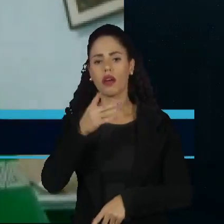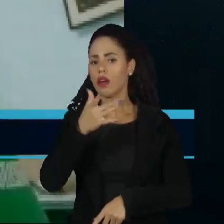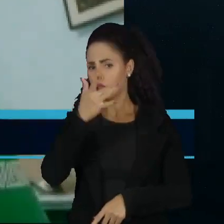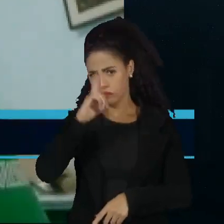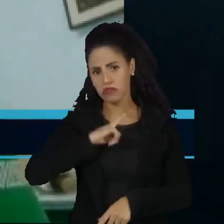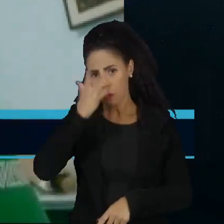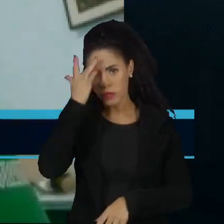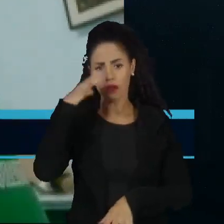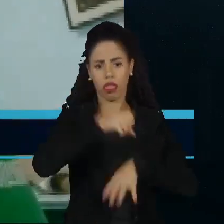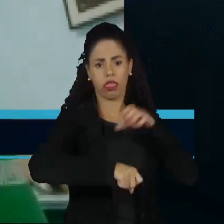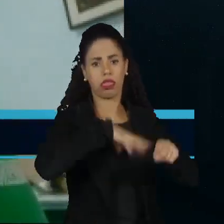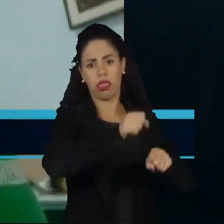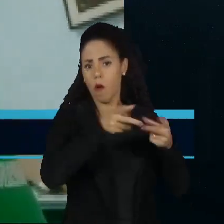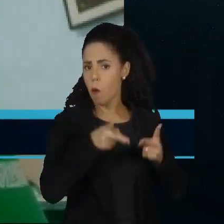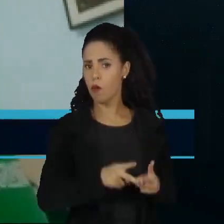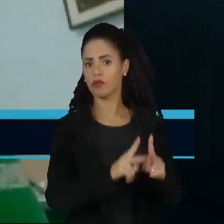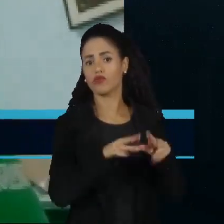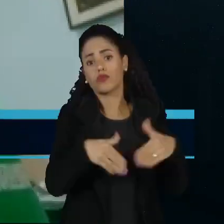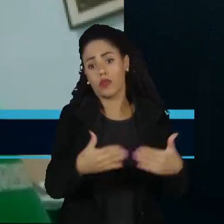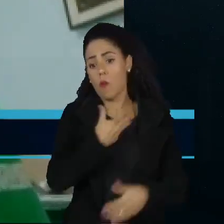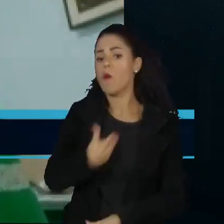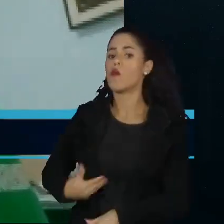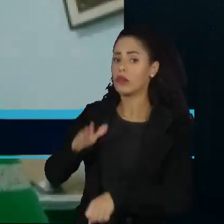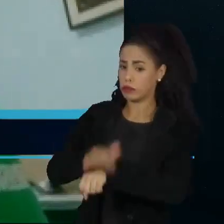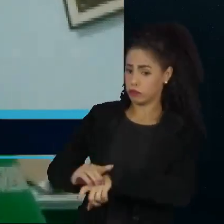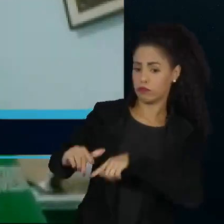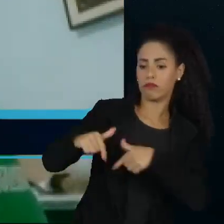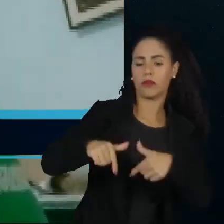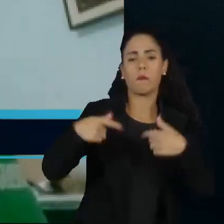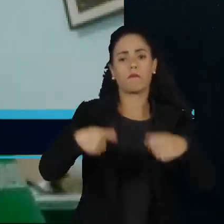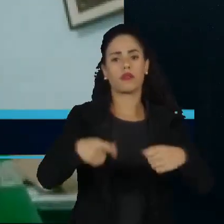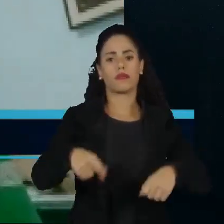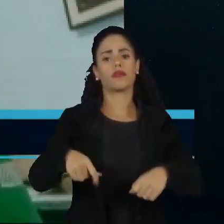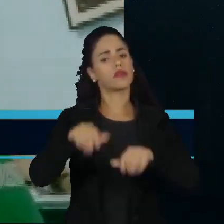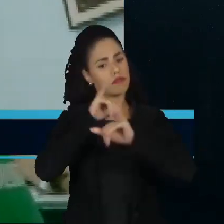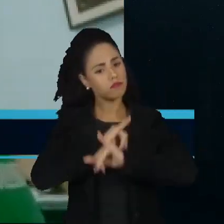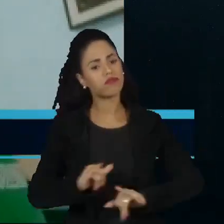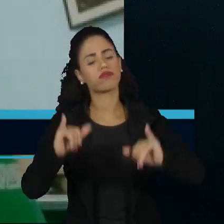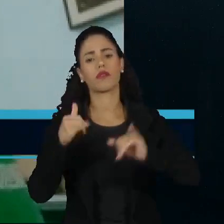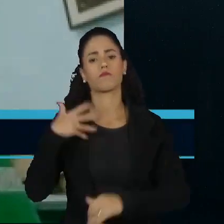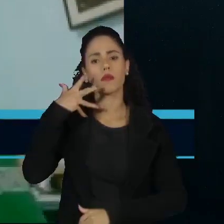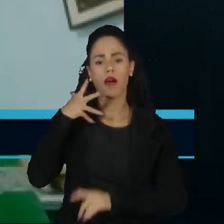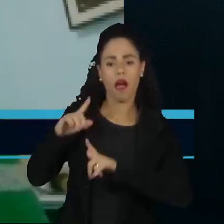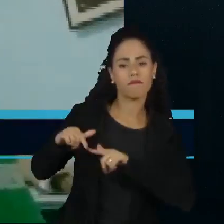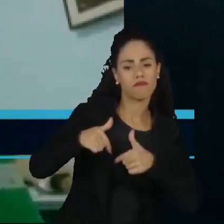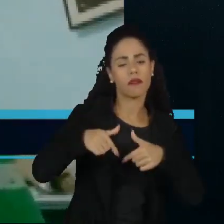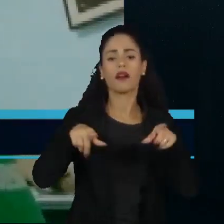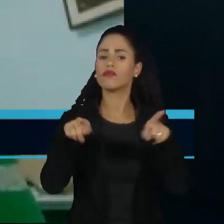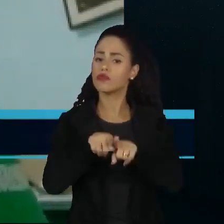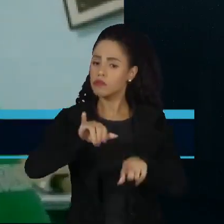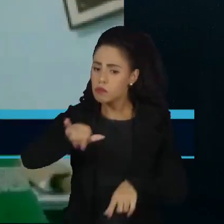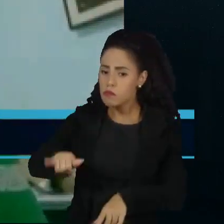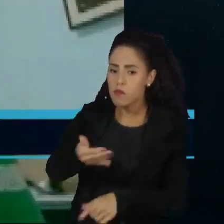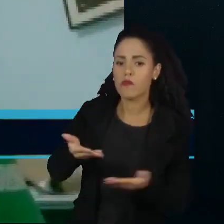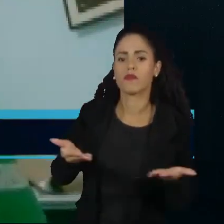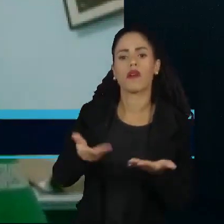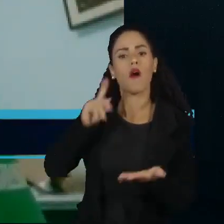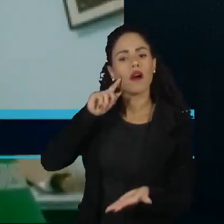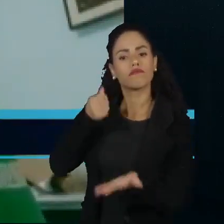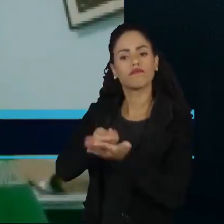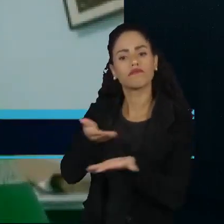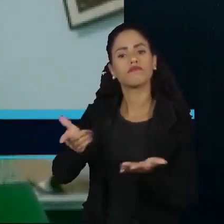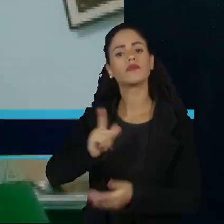nos seus territórios. Então, o governo precisa partir do discurso para uma prática e pode-se aproveitar agora essas decisões